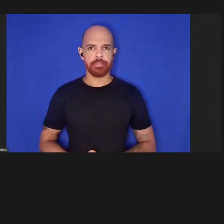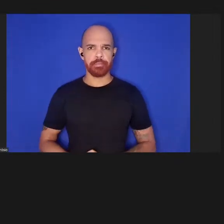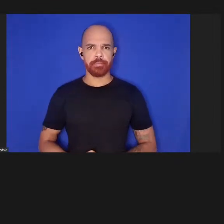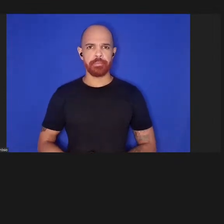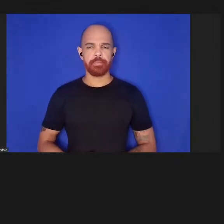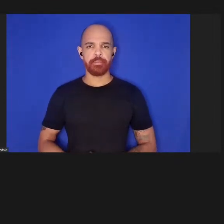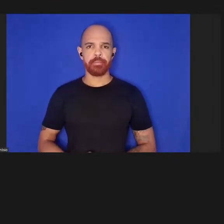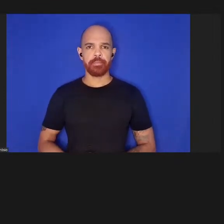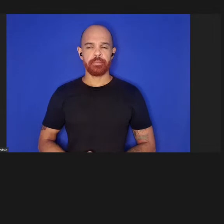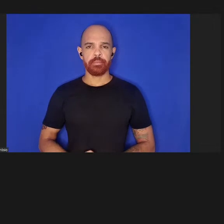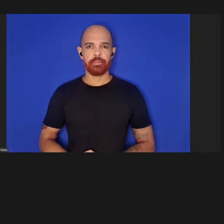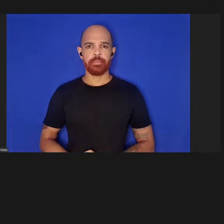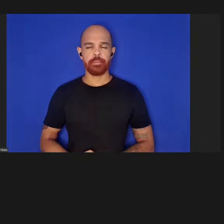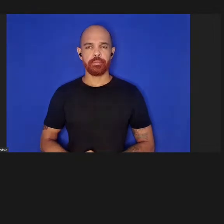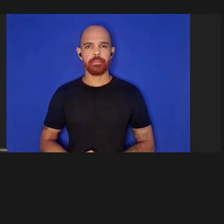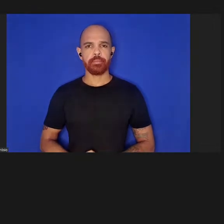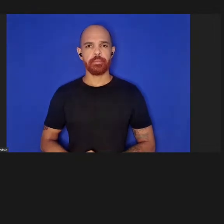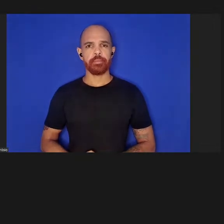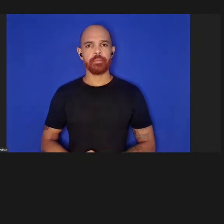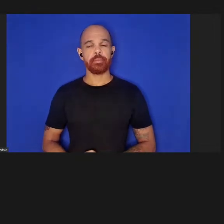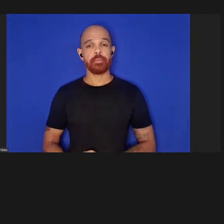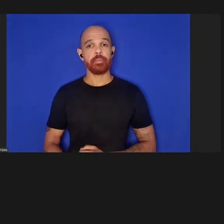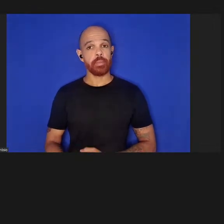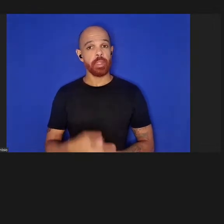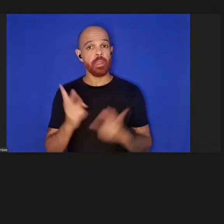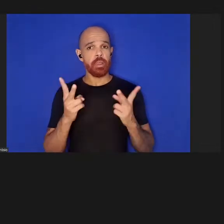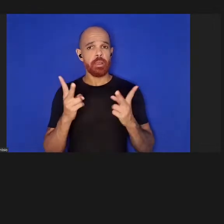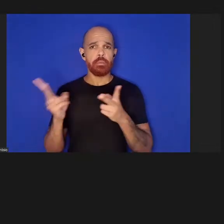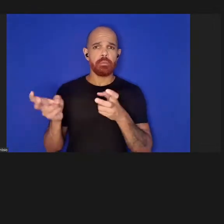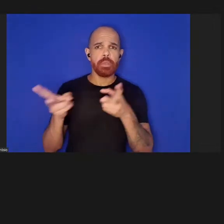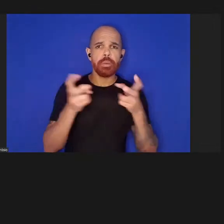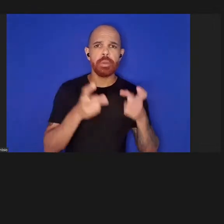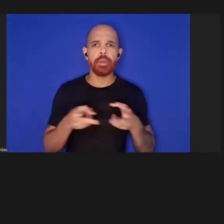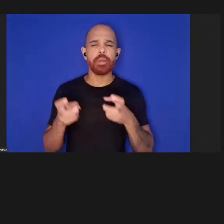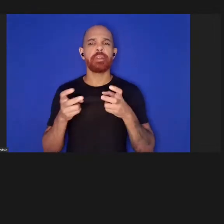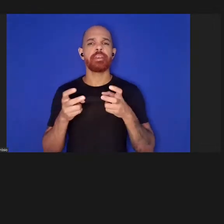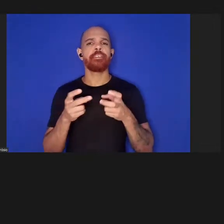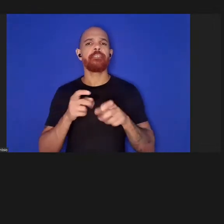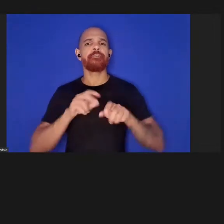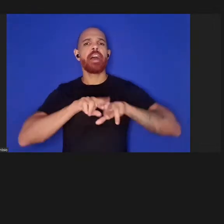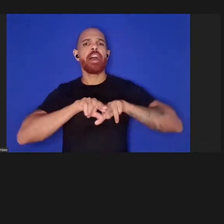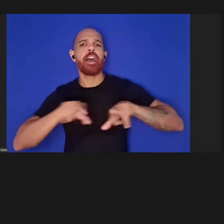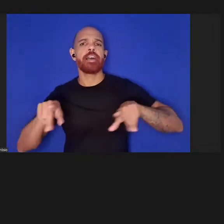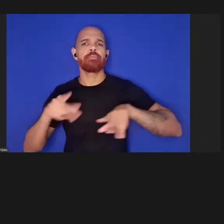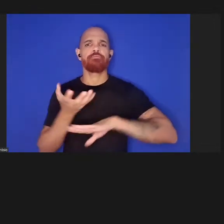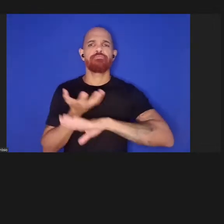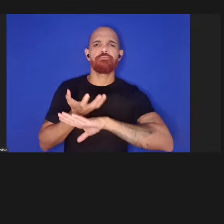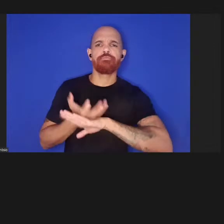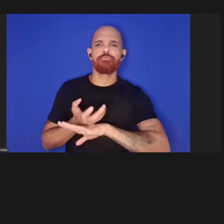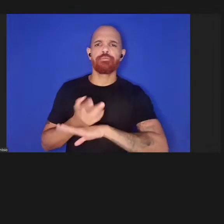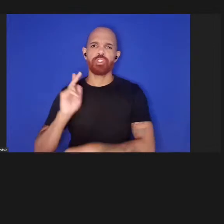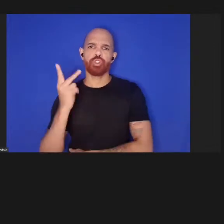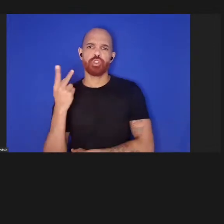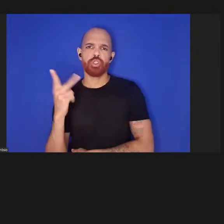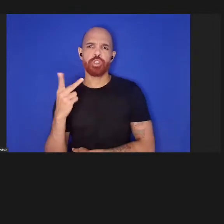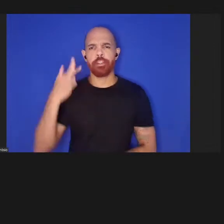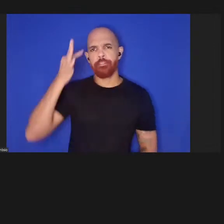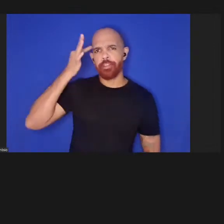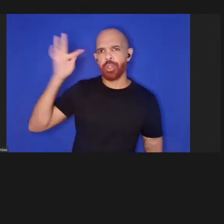Nós vimos todo tipo de disciplina, história, filosofia e